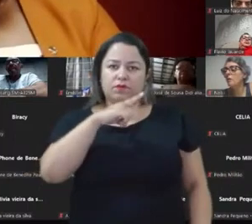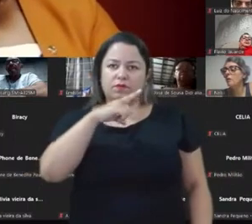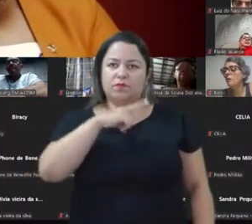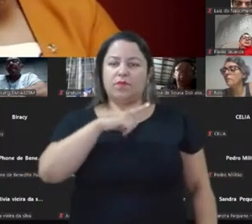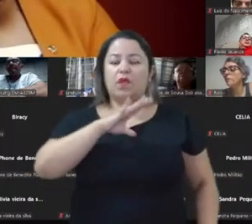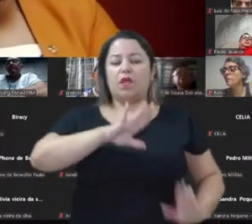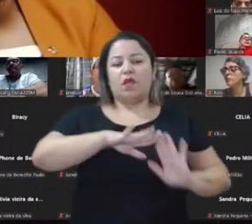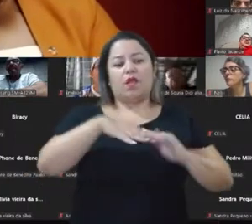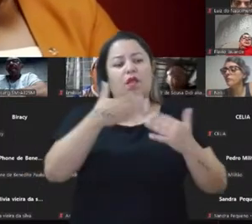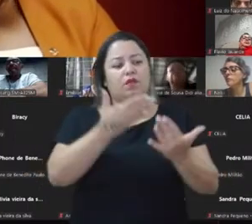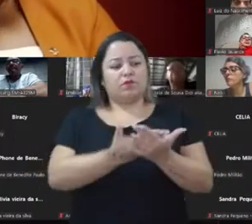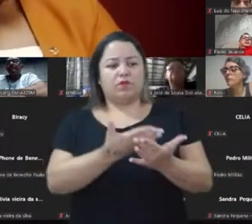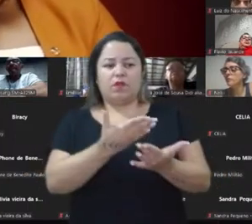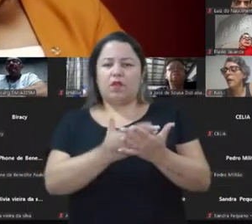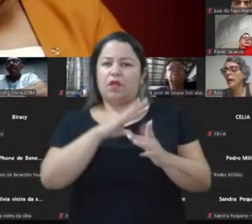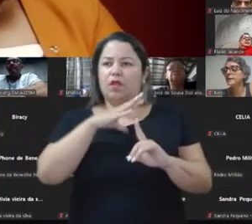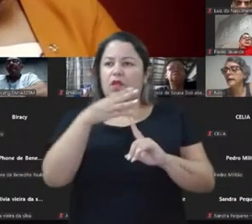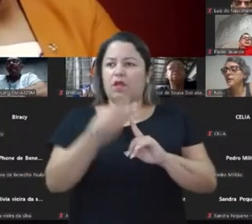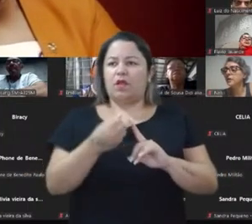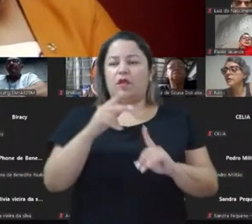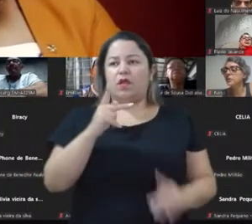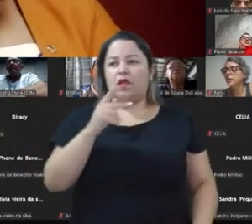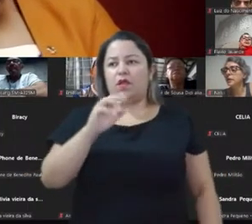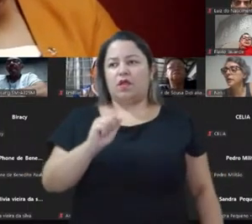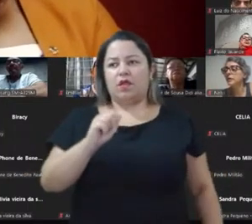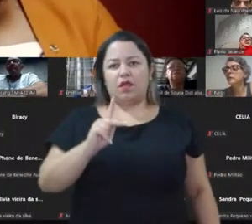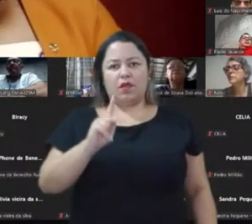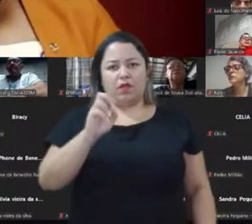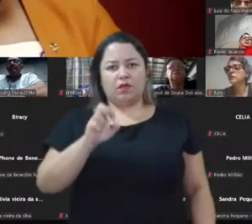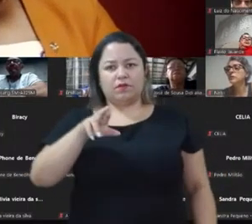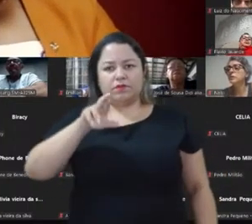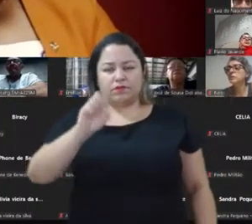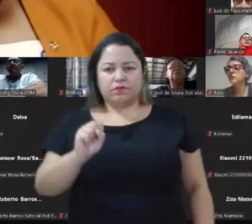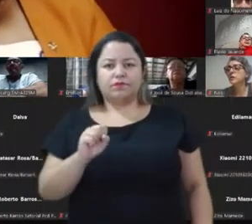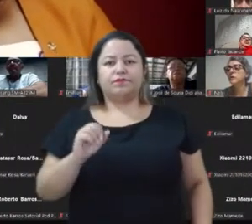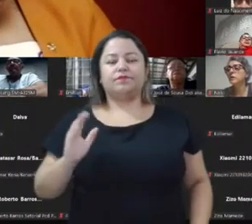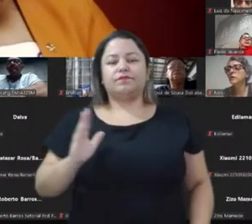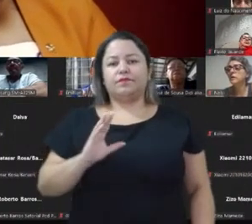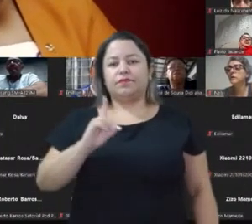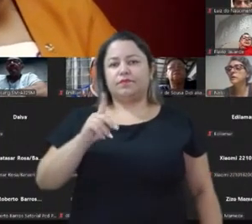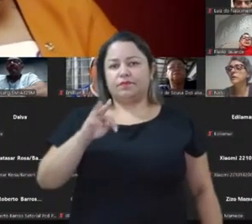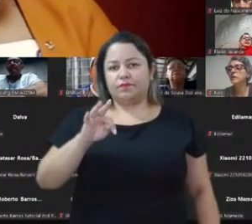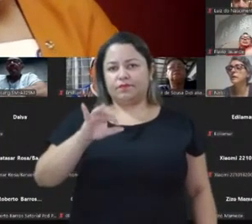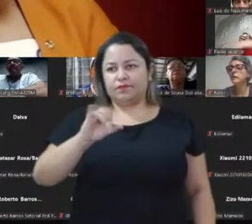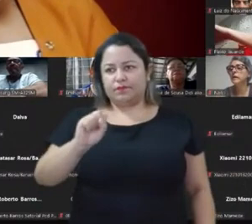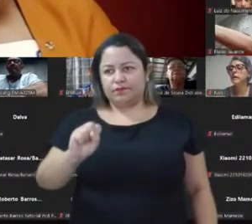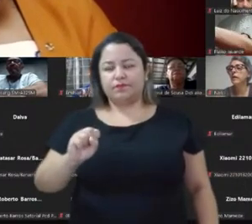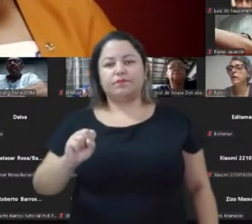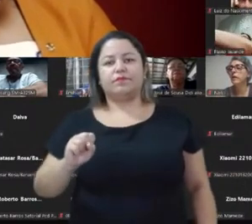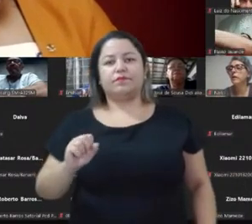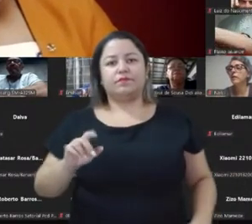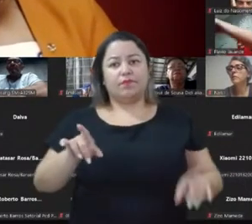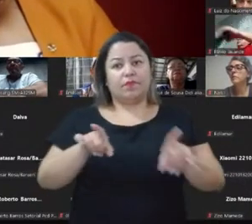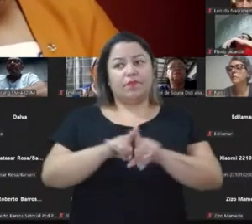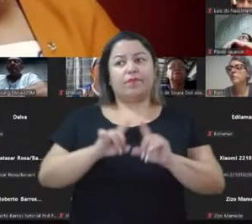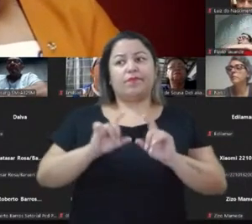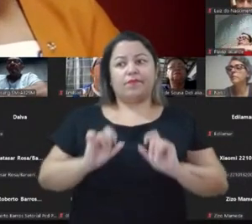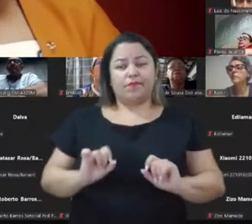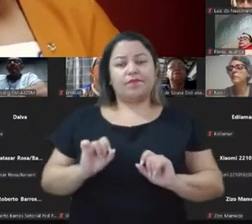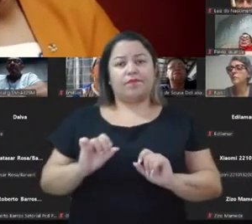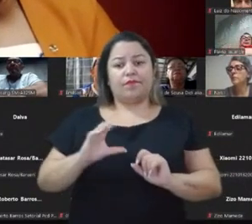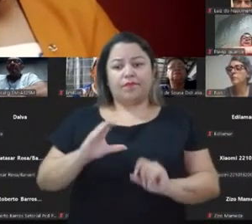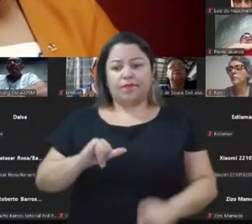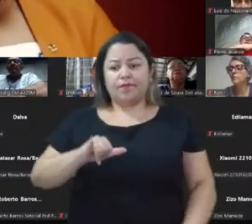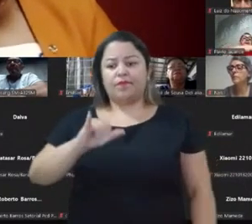escola de hackers e digitais influencers e que a gente possa fazer também do ciberativismo